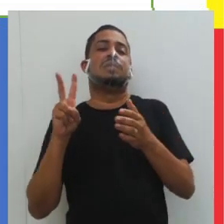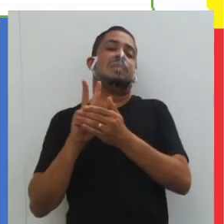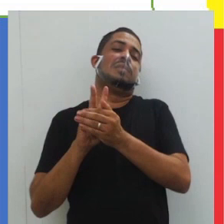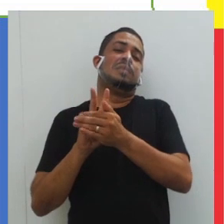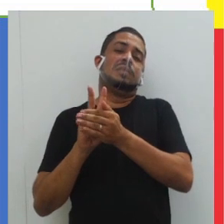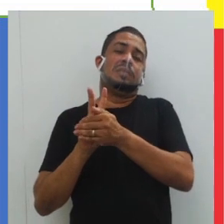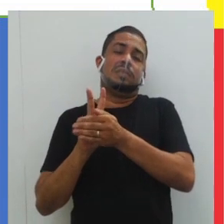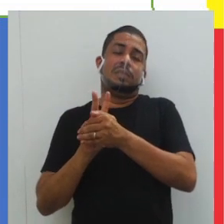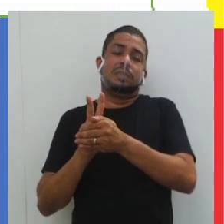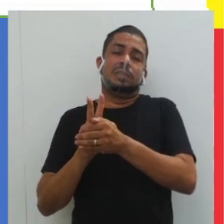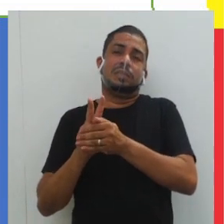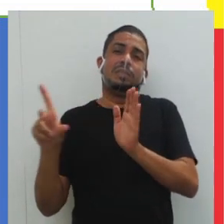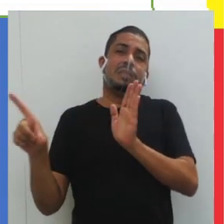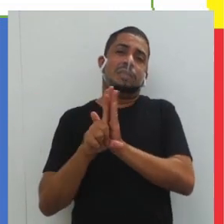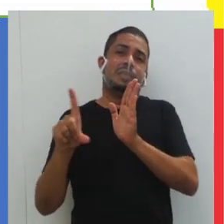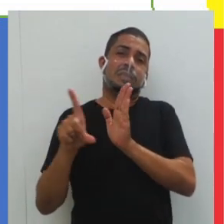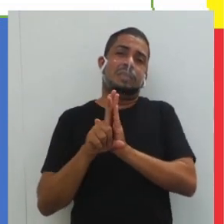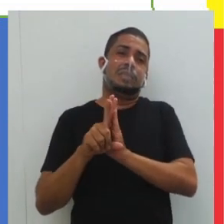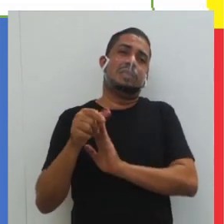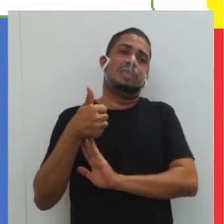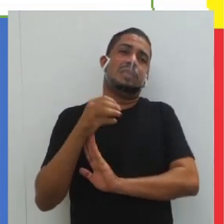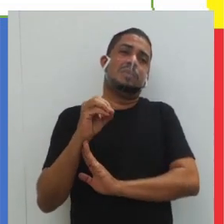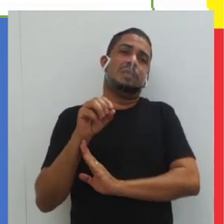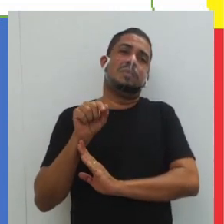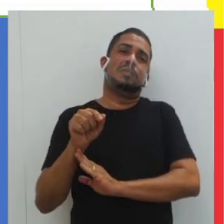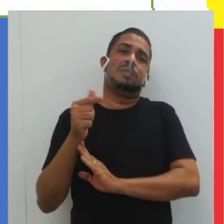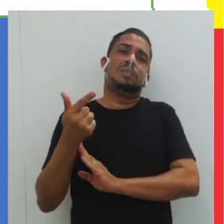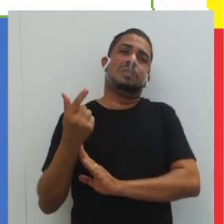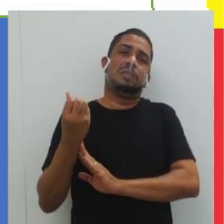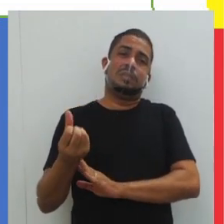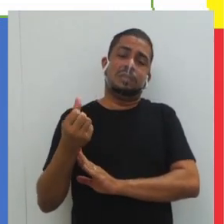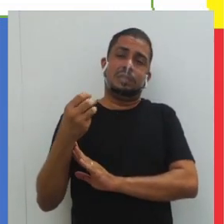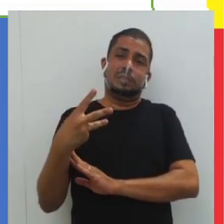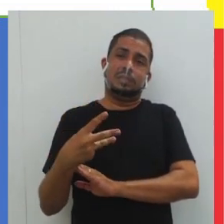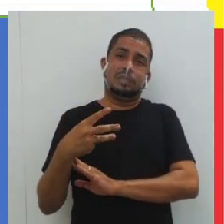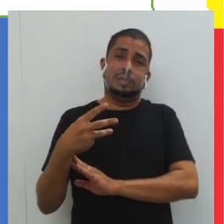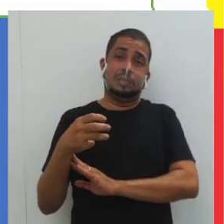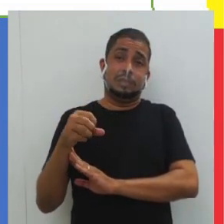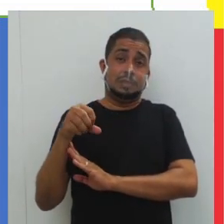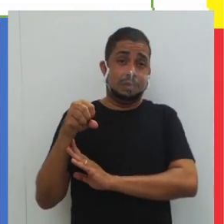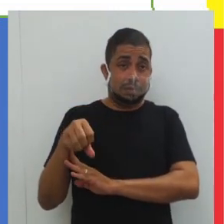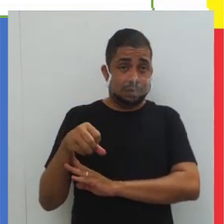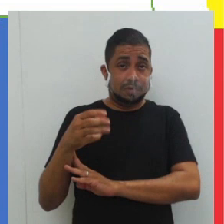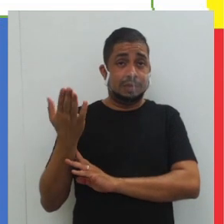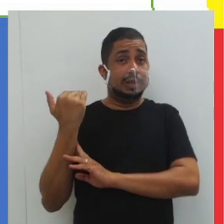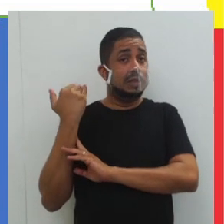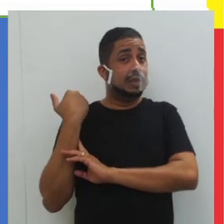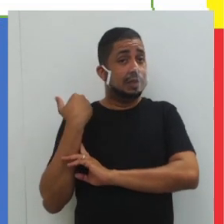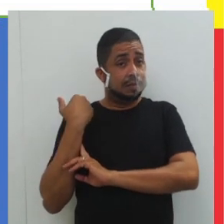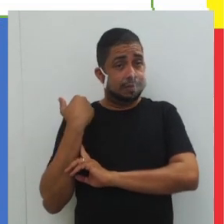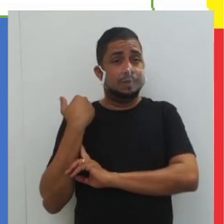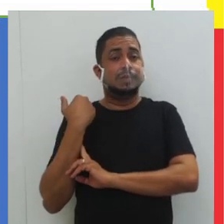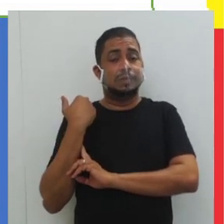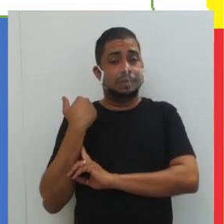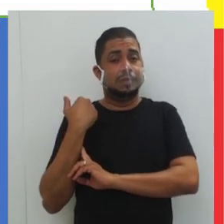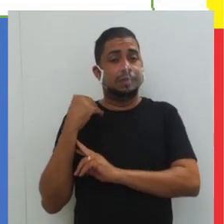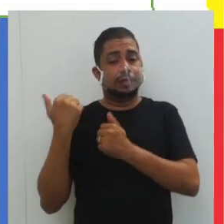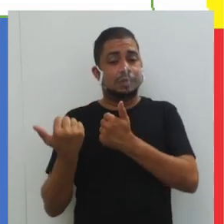indígena na lei 10.639. A lei anteriormente citada,